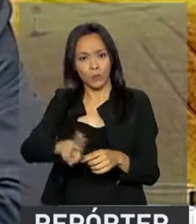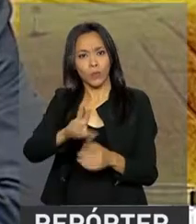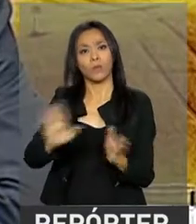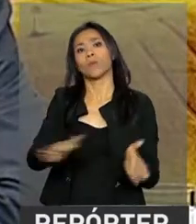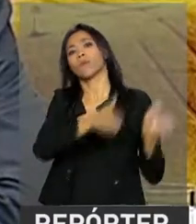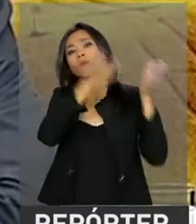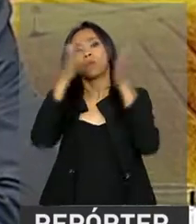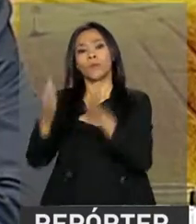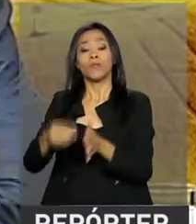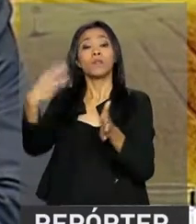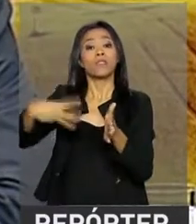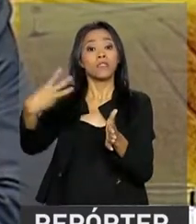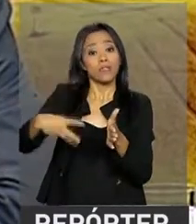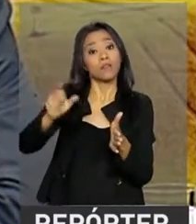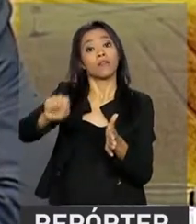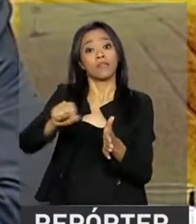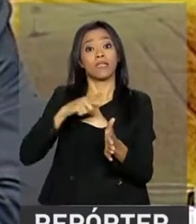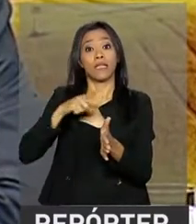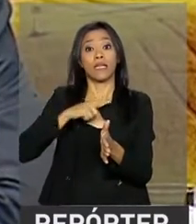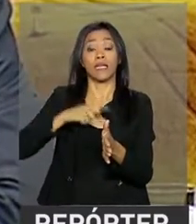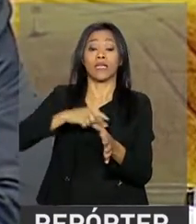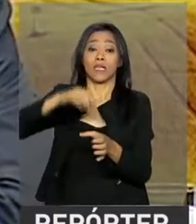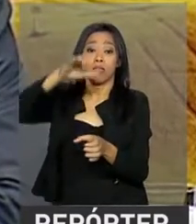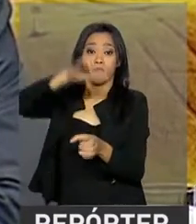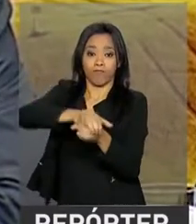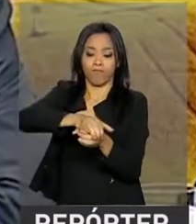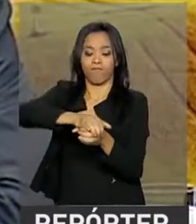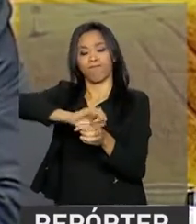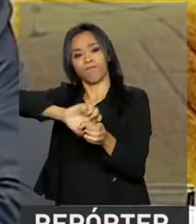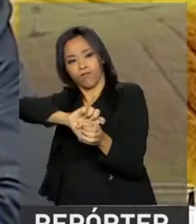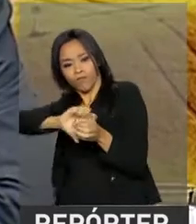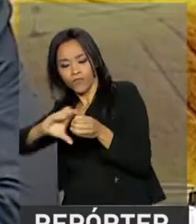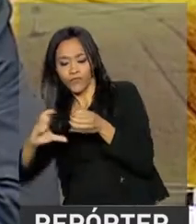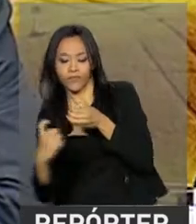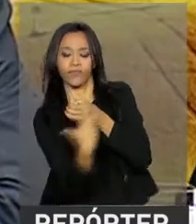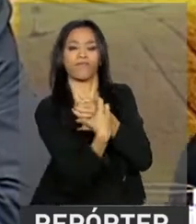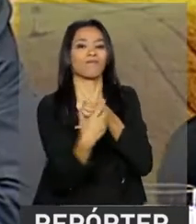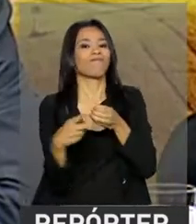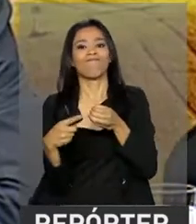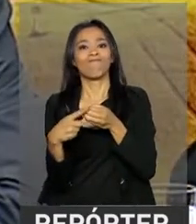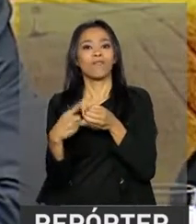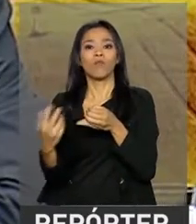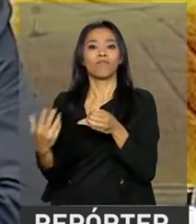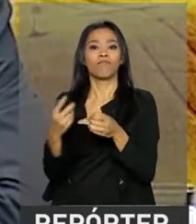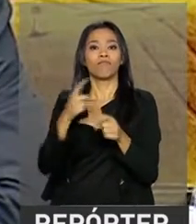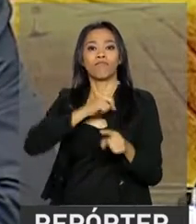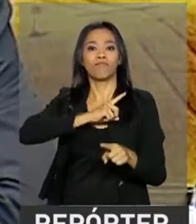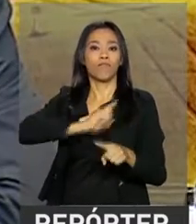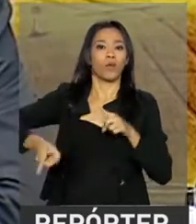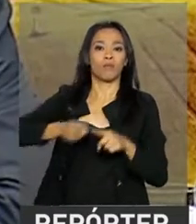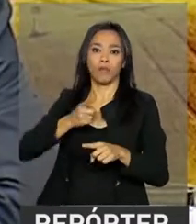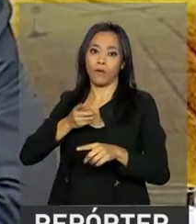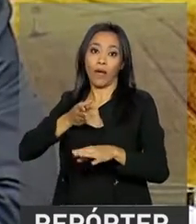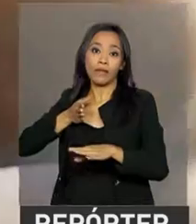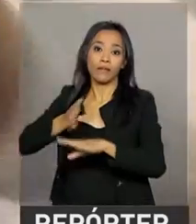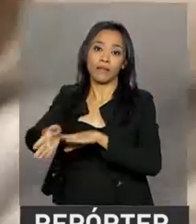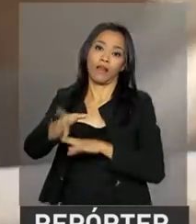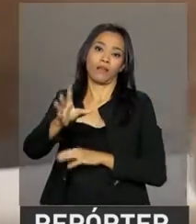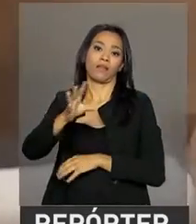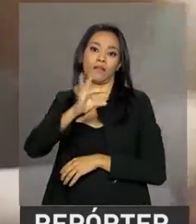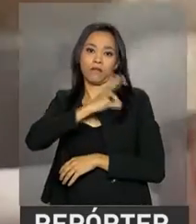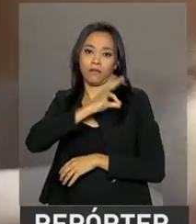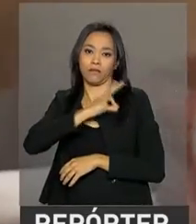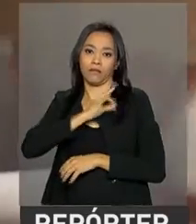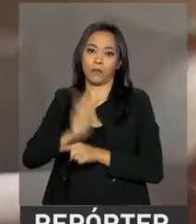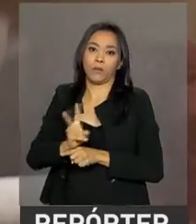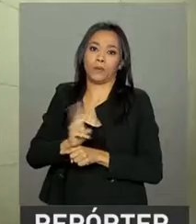E um terceiro, que produz laticínios, não abriu as portas para a inspeção dos fiscais do Ministério. No